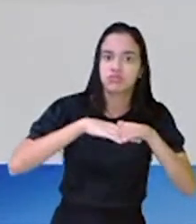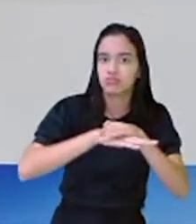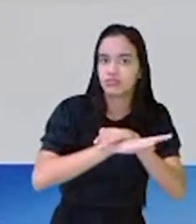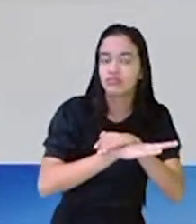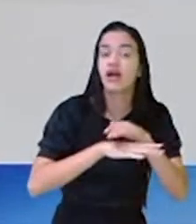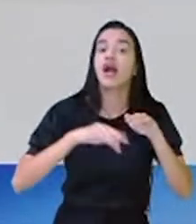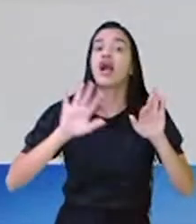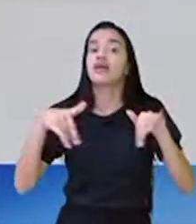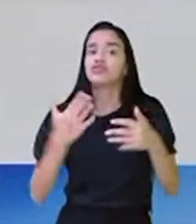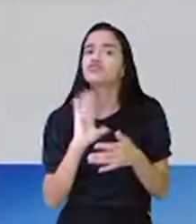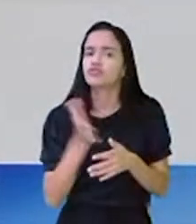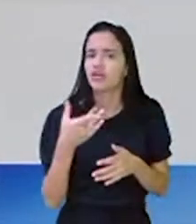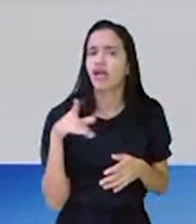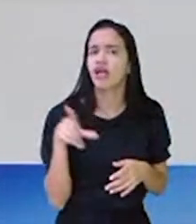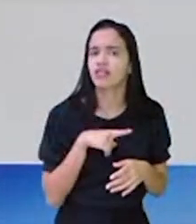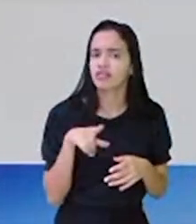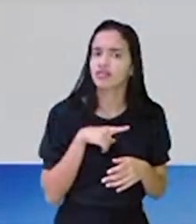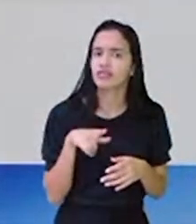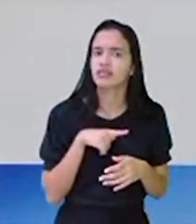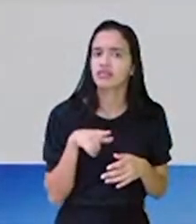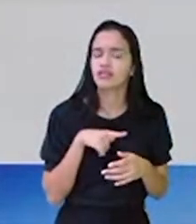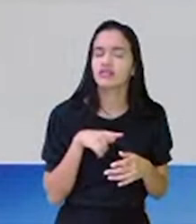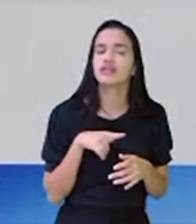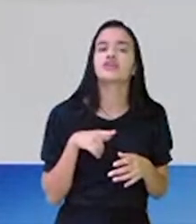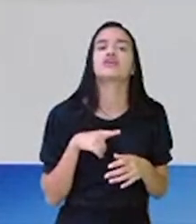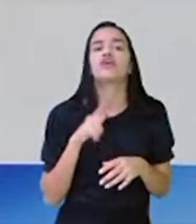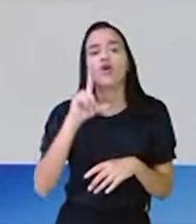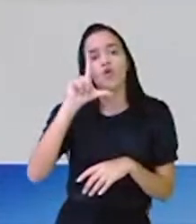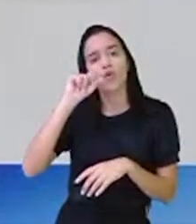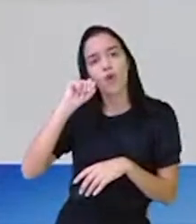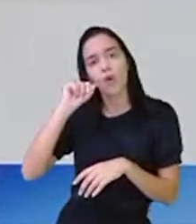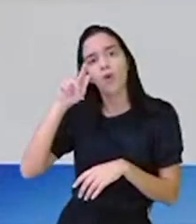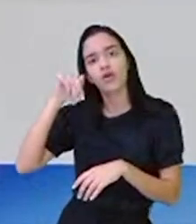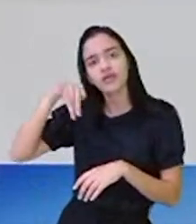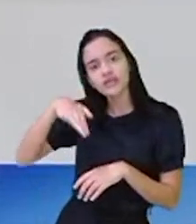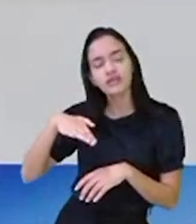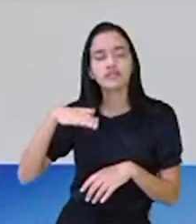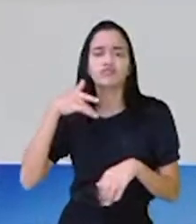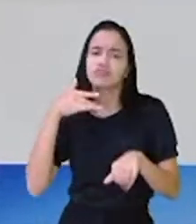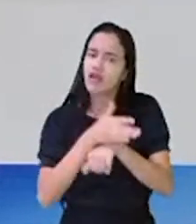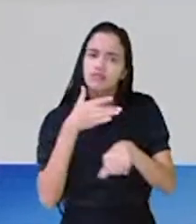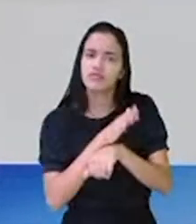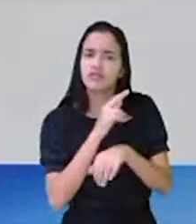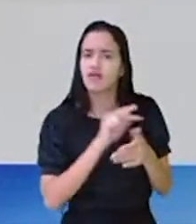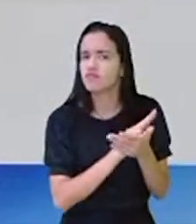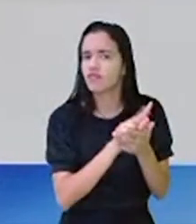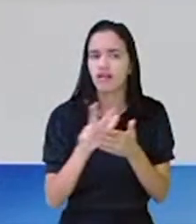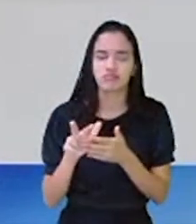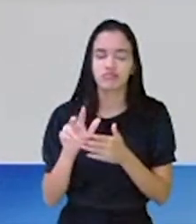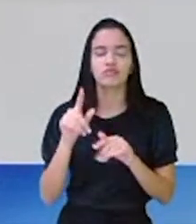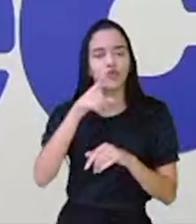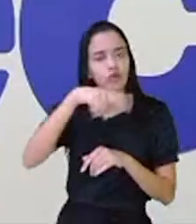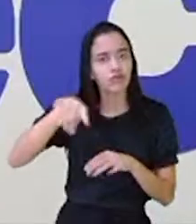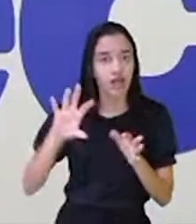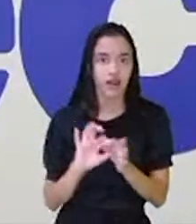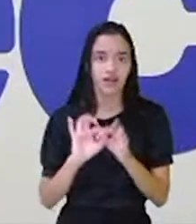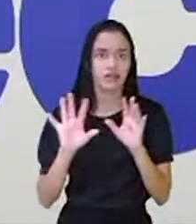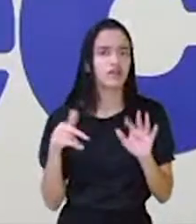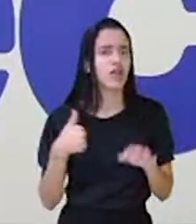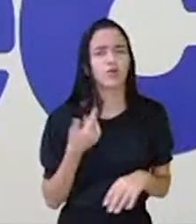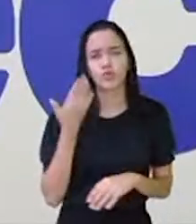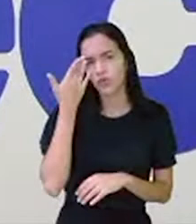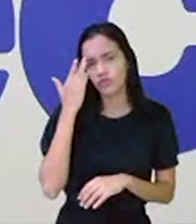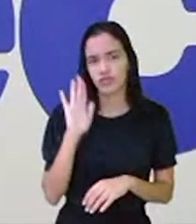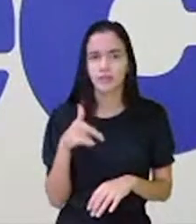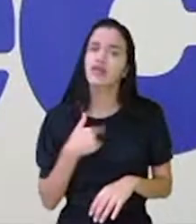já tem justamente o login para você acessar quantas vezes você quiser. Você sabia dessa novidade, professora Gátia? Não,